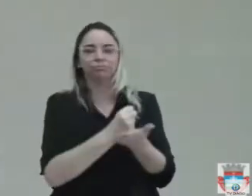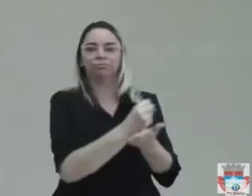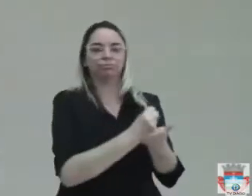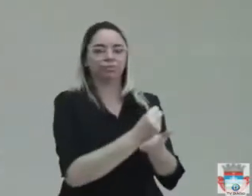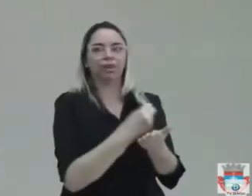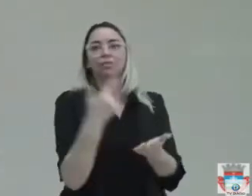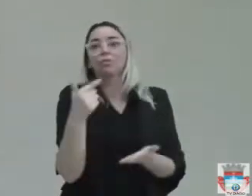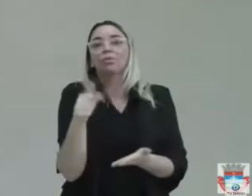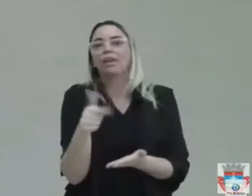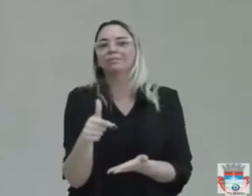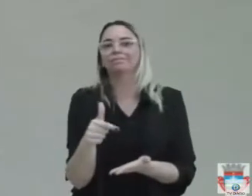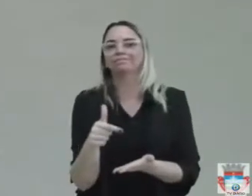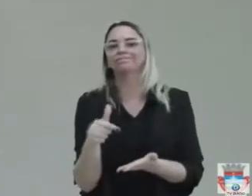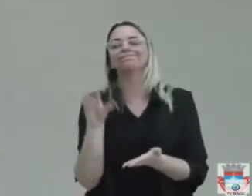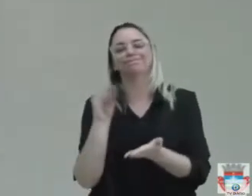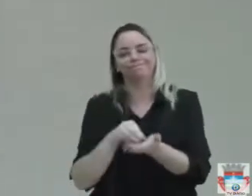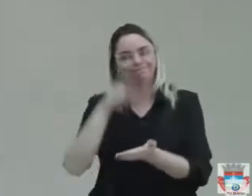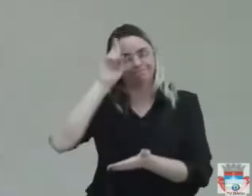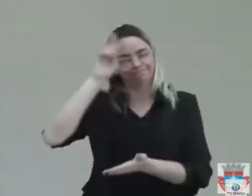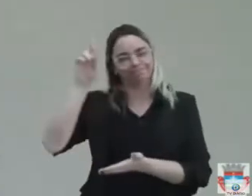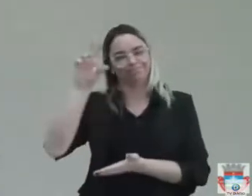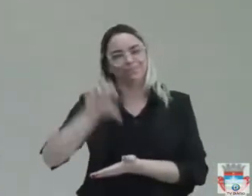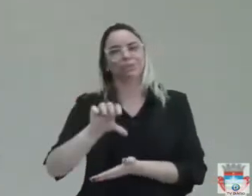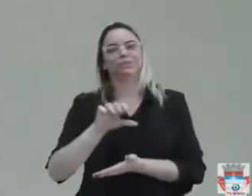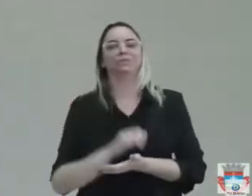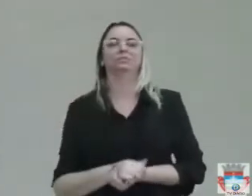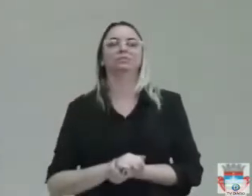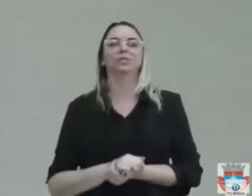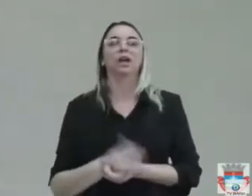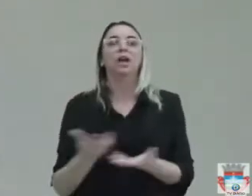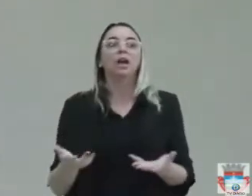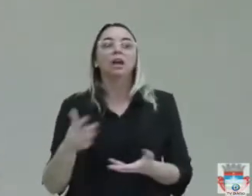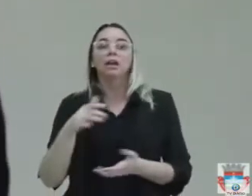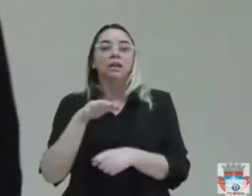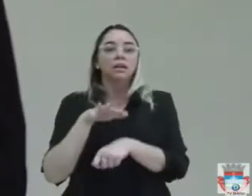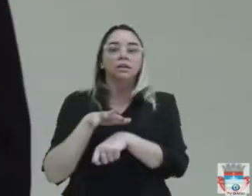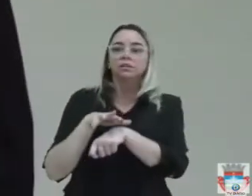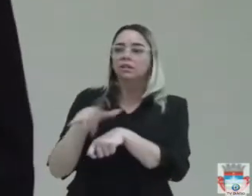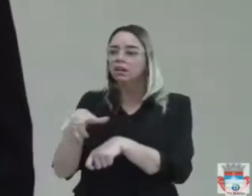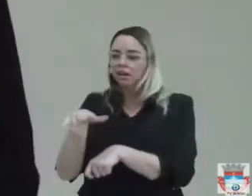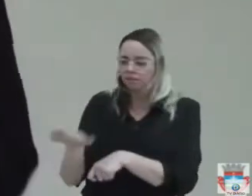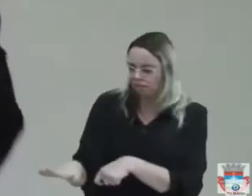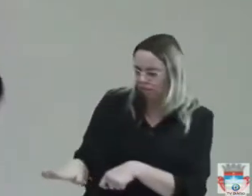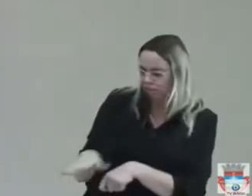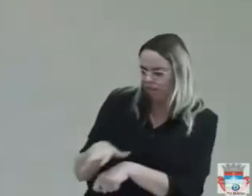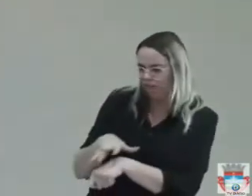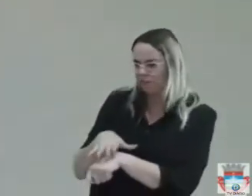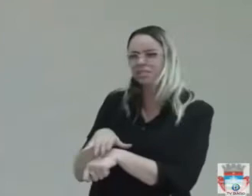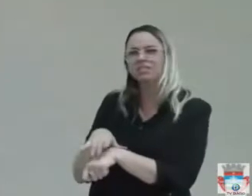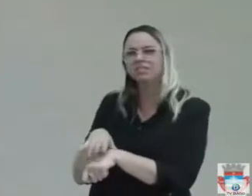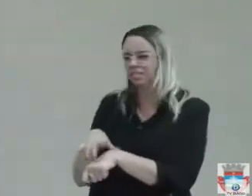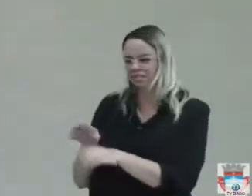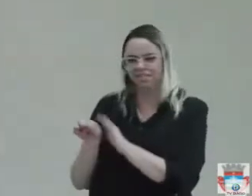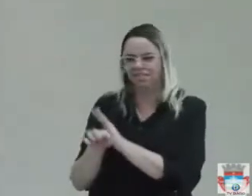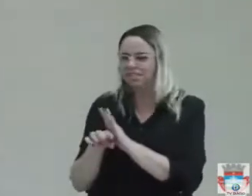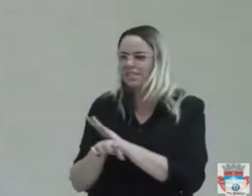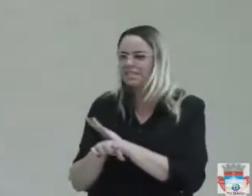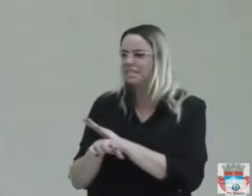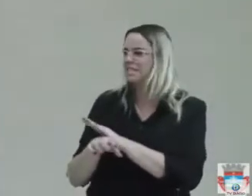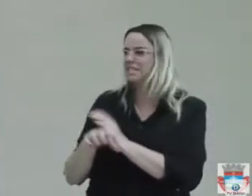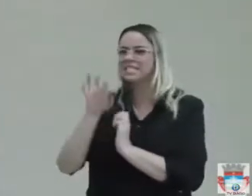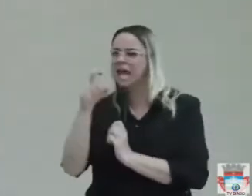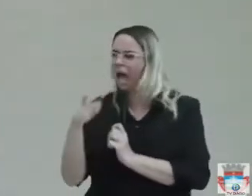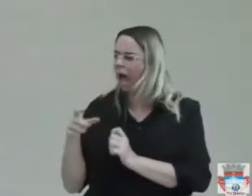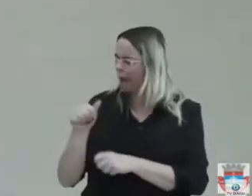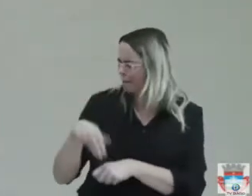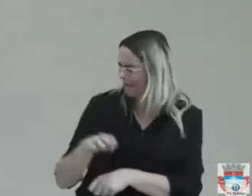Você admite uma criança doente e vir marcar o exame e se marcar aqui para